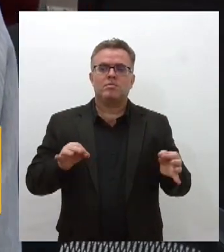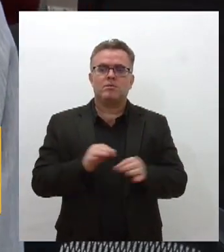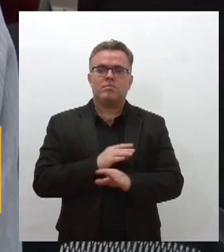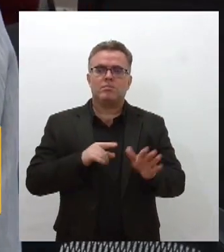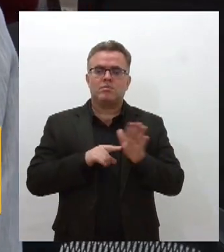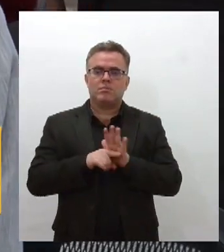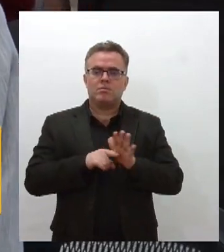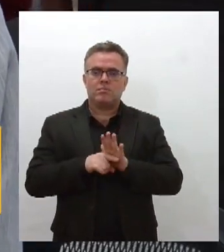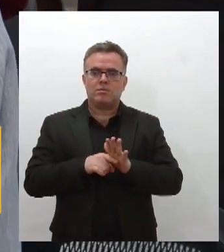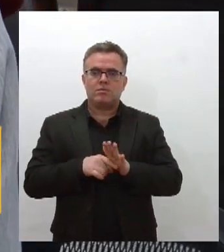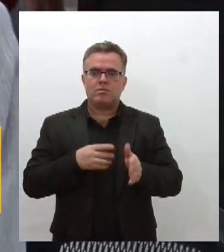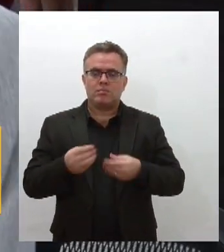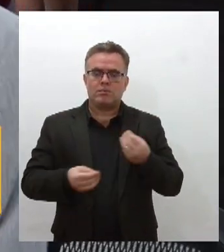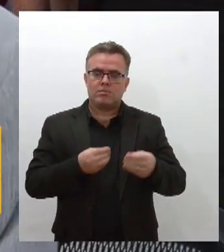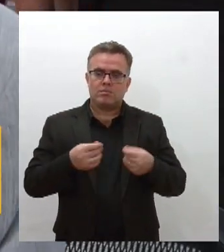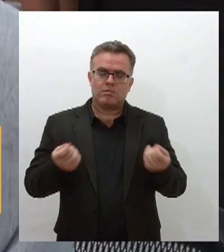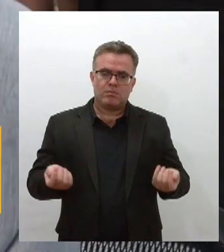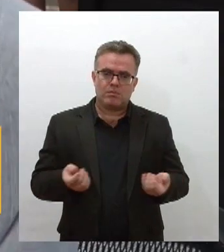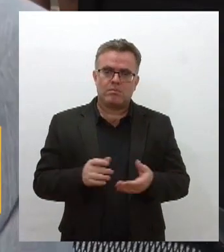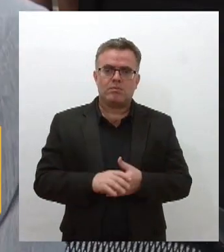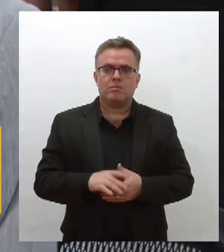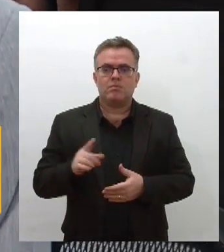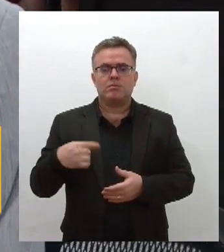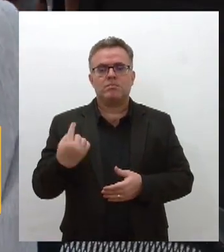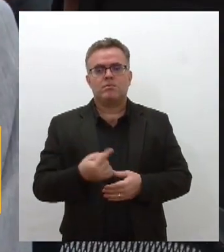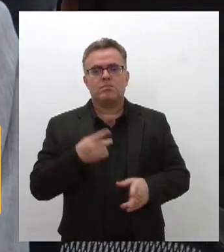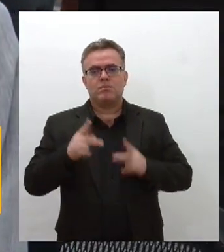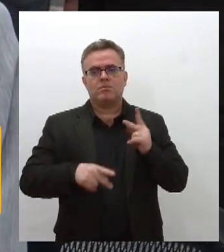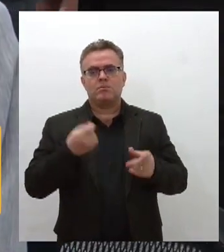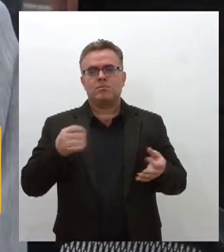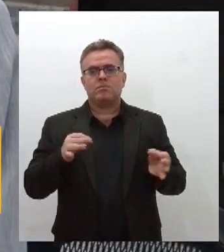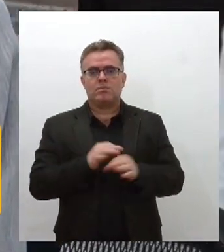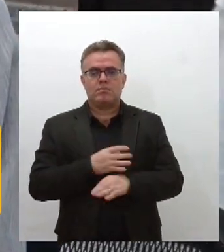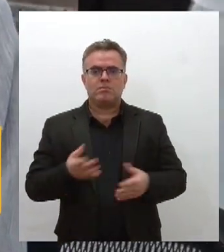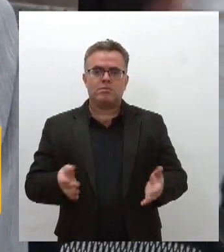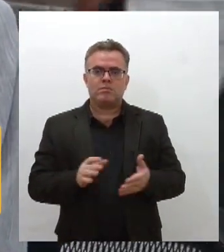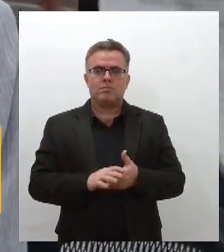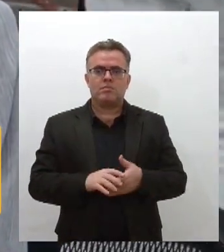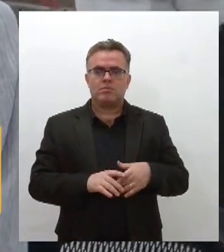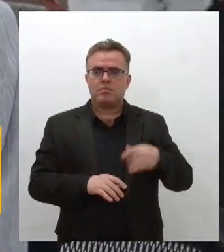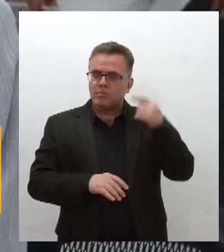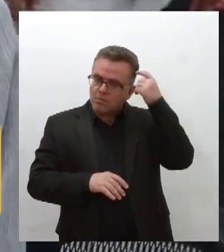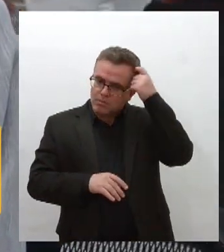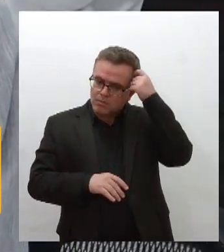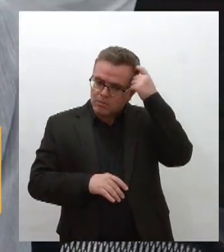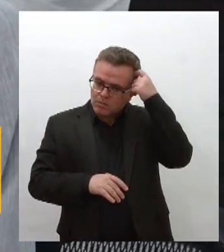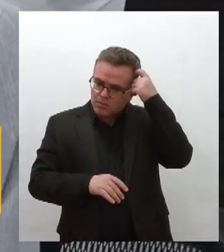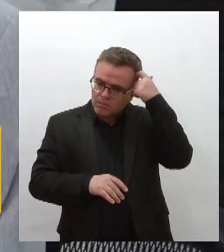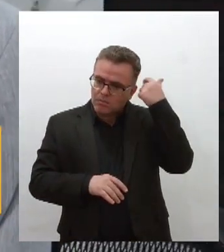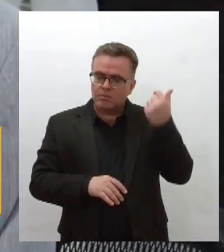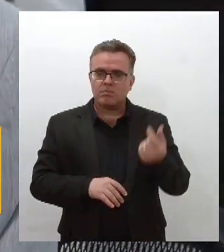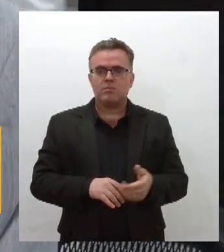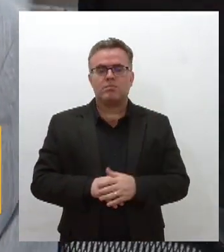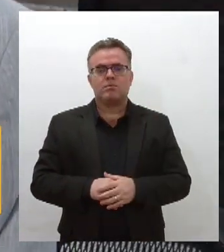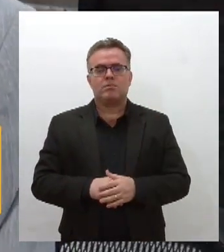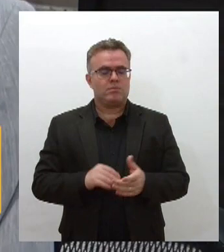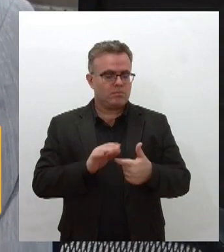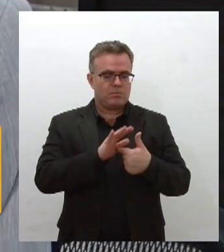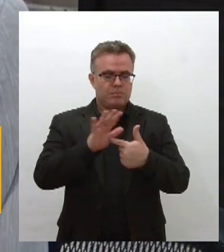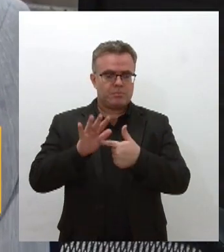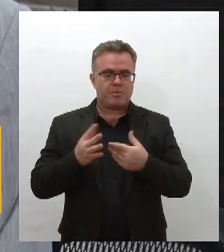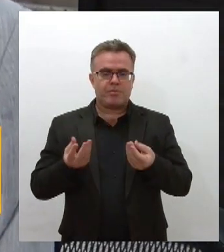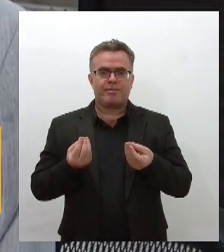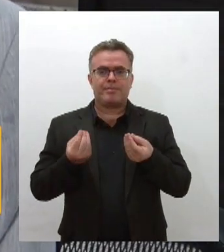Nós sergipanos porque eu me tornei também sergipano temos algo a oferecer ao país